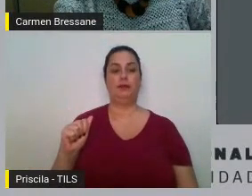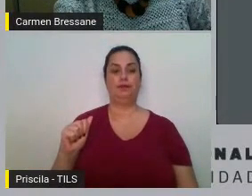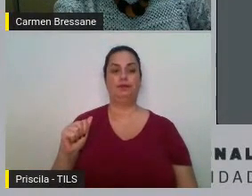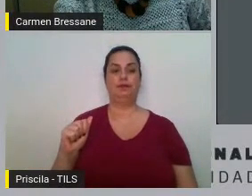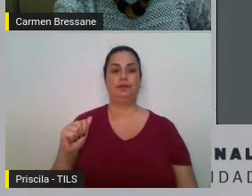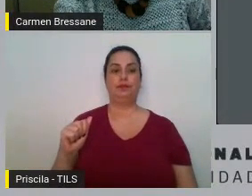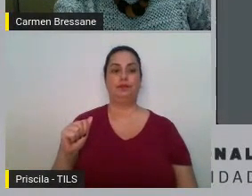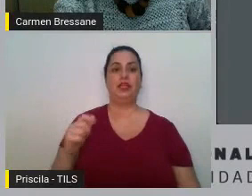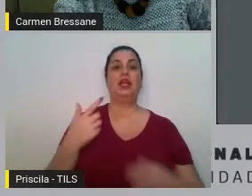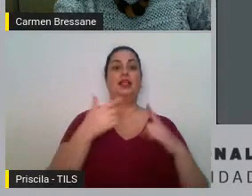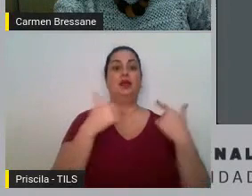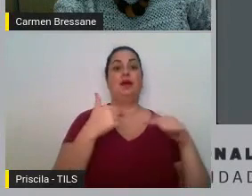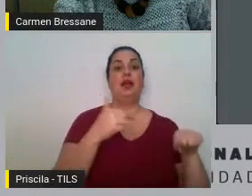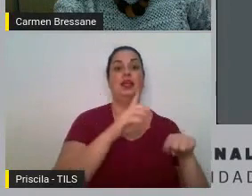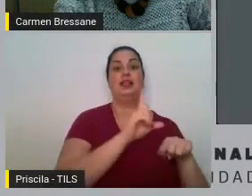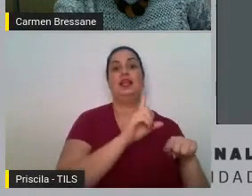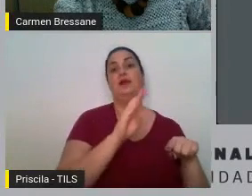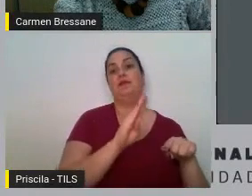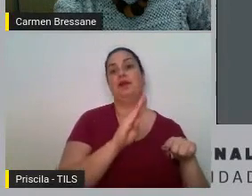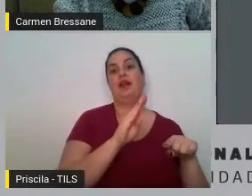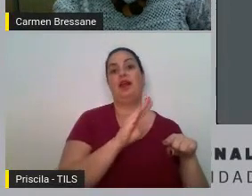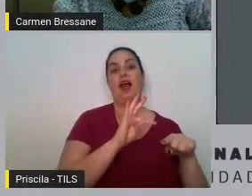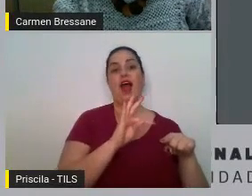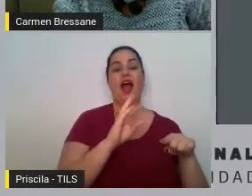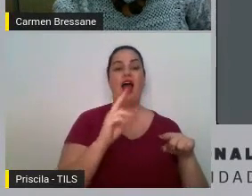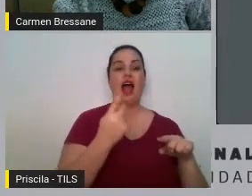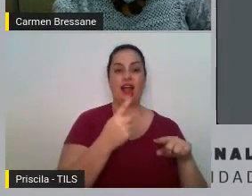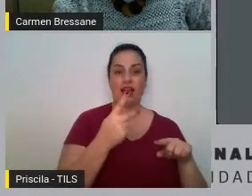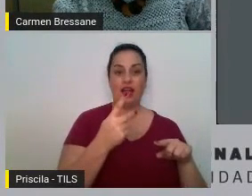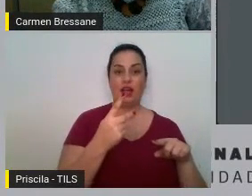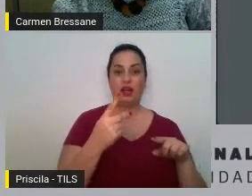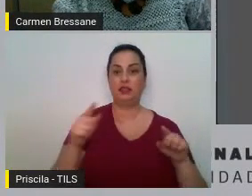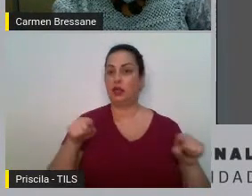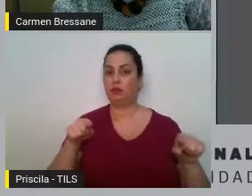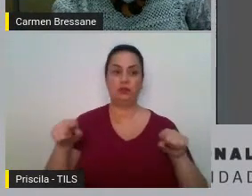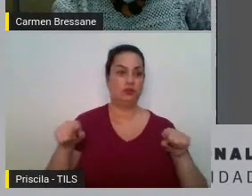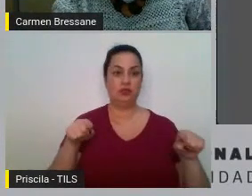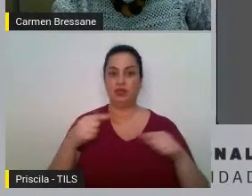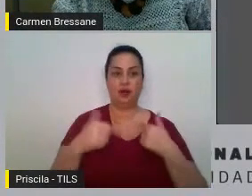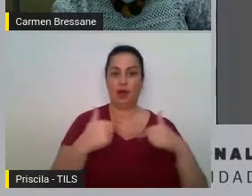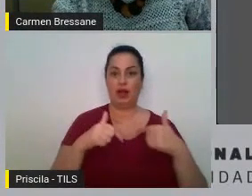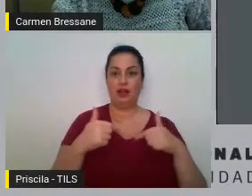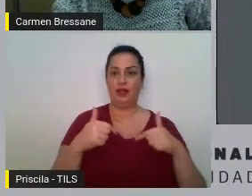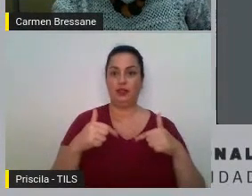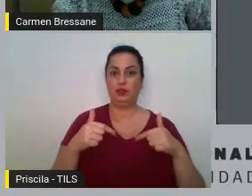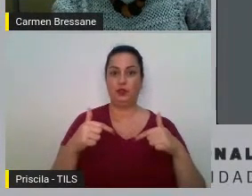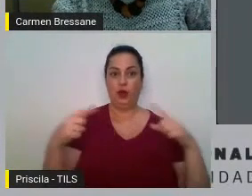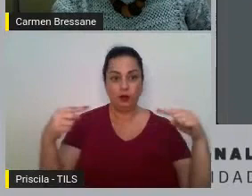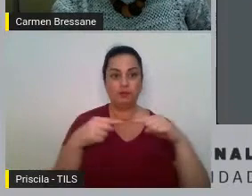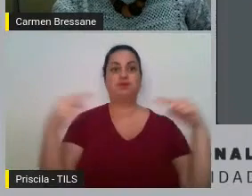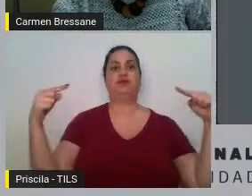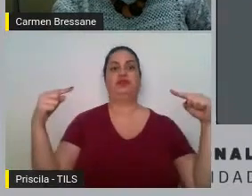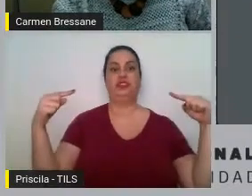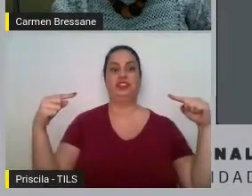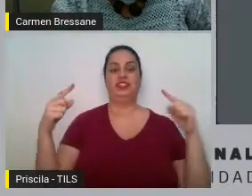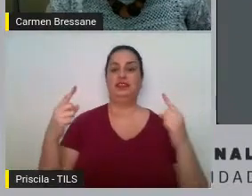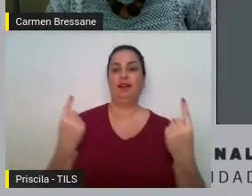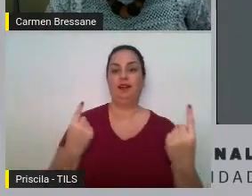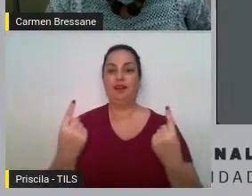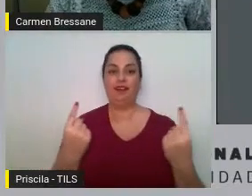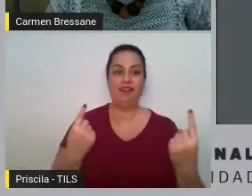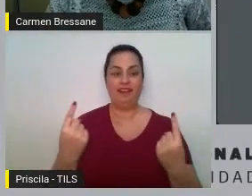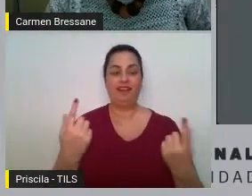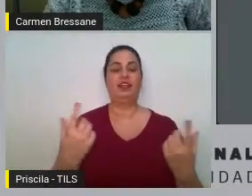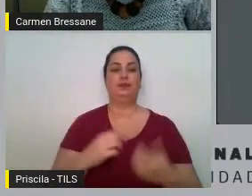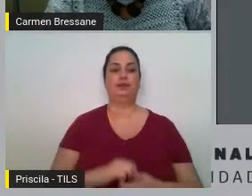PBH Ativos SA legislando em duas pontas houve o comprometimento do